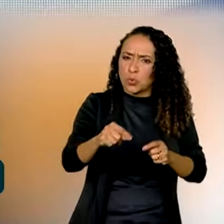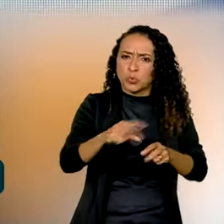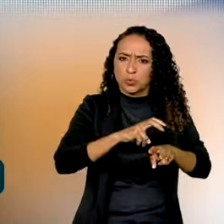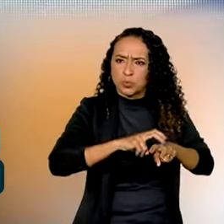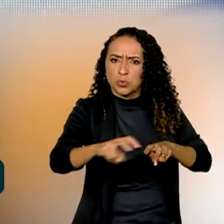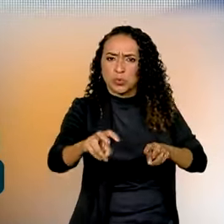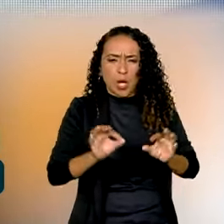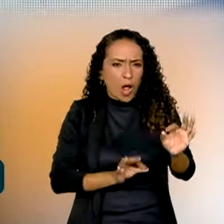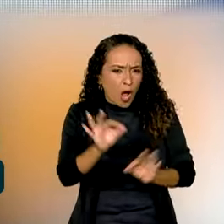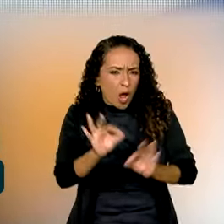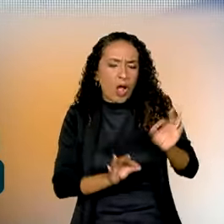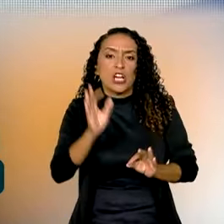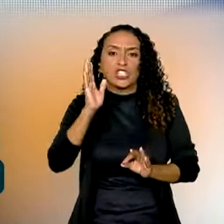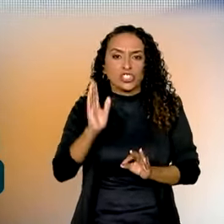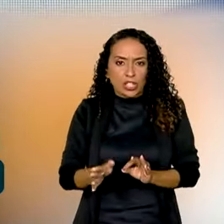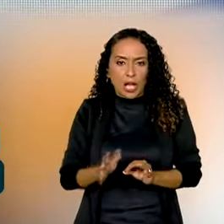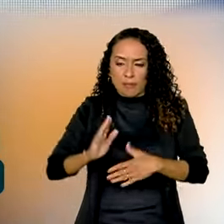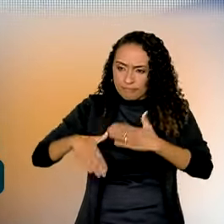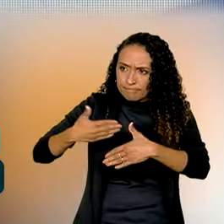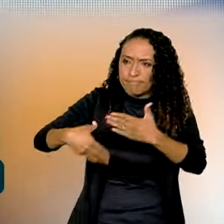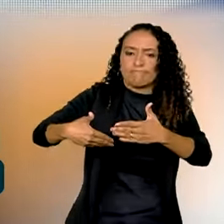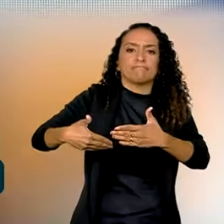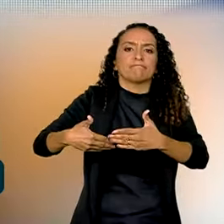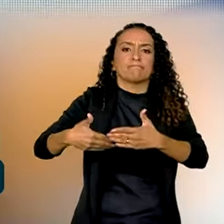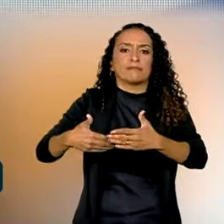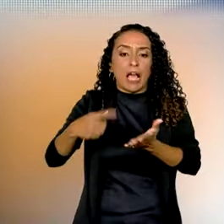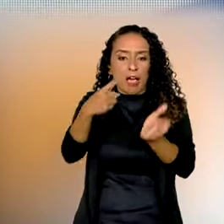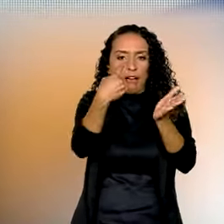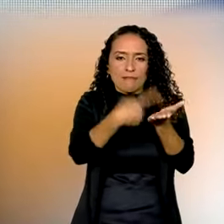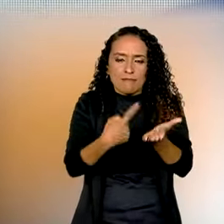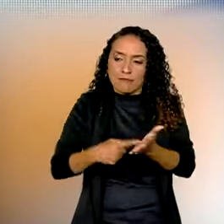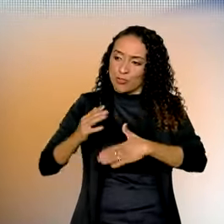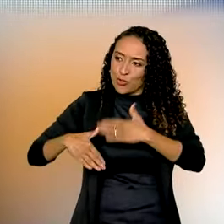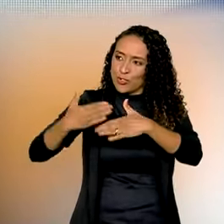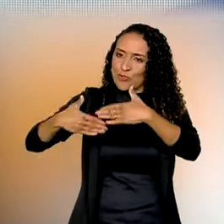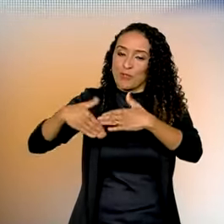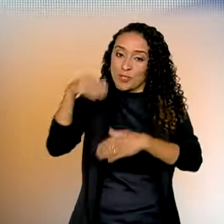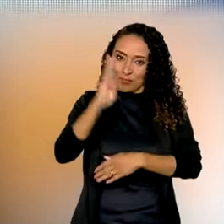estruturados para a gente poder avançar na agenda do desenvolvimento do Brasil.